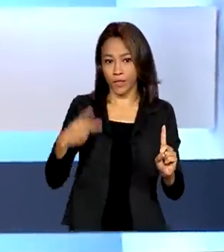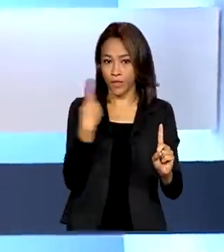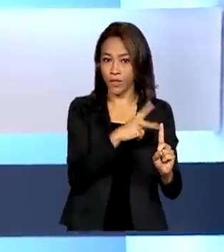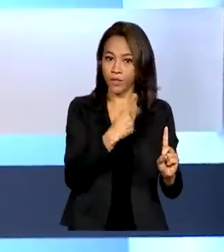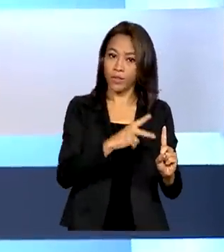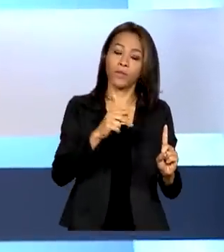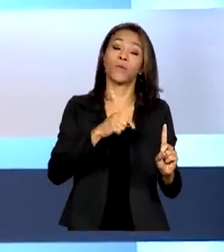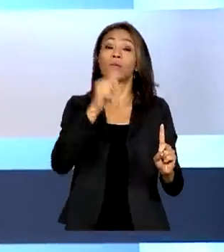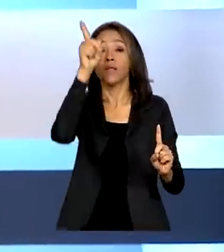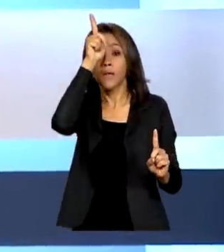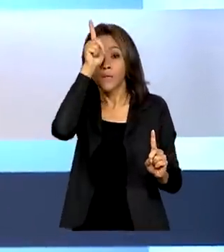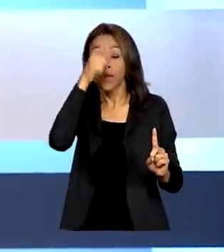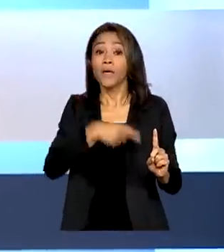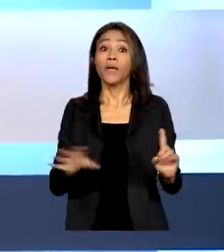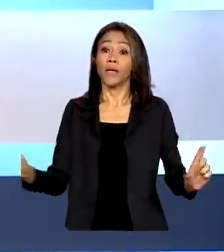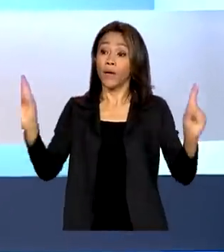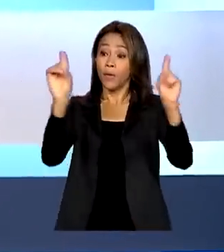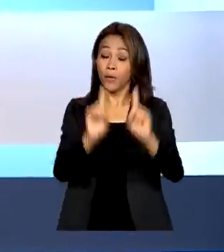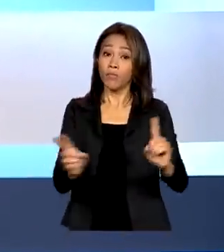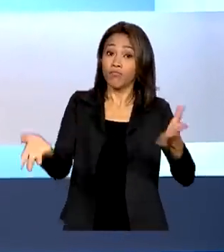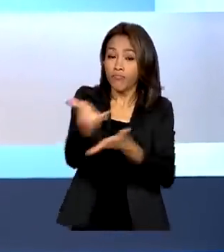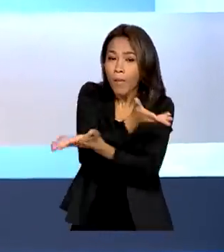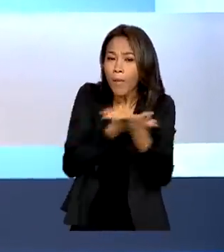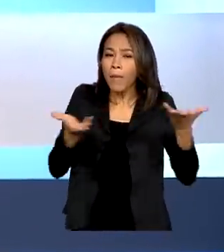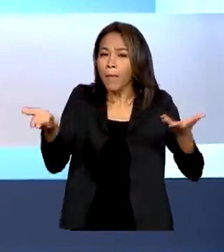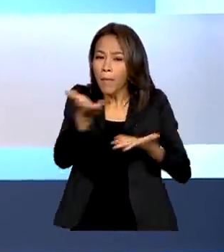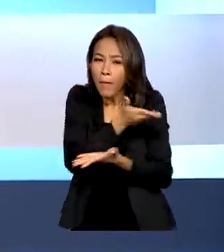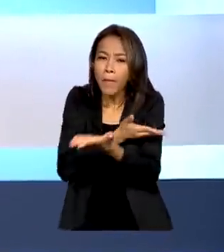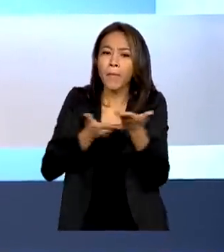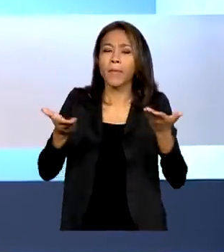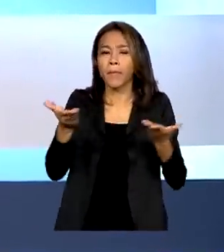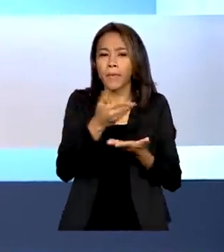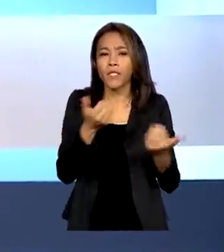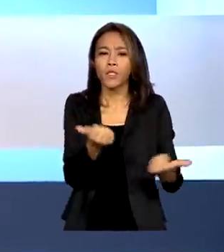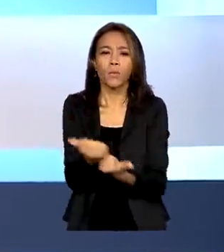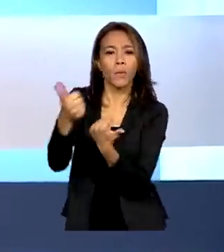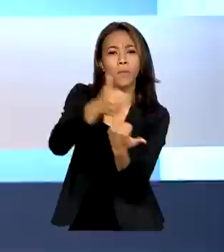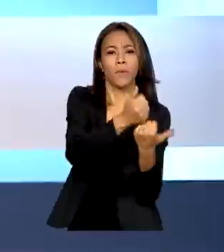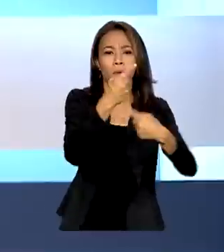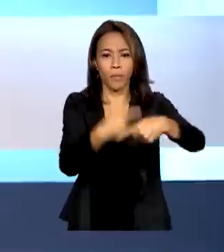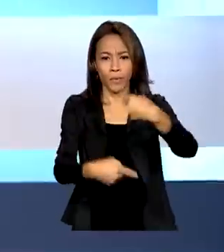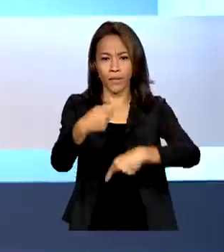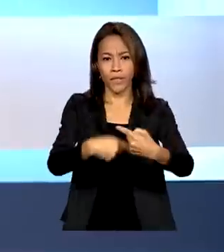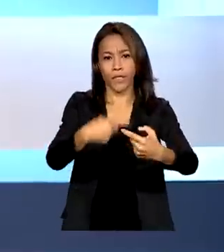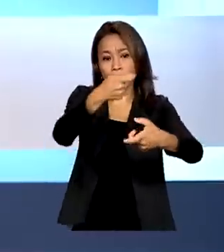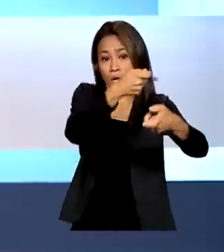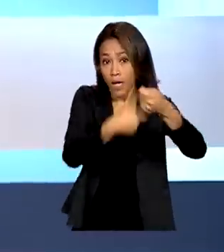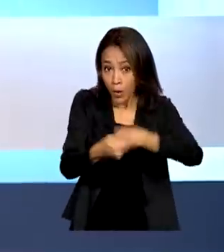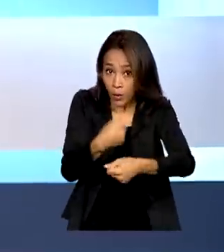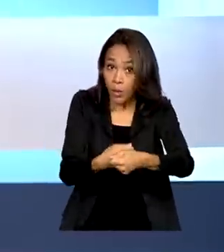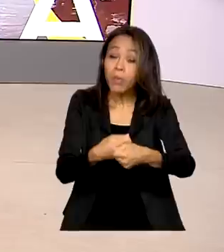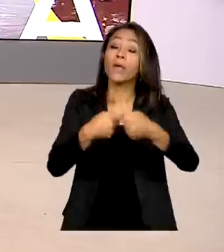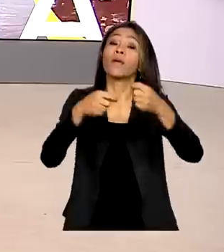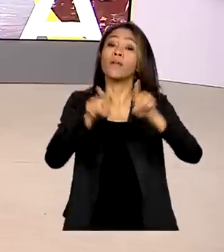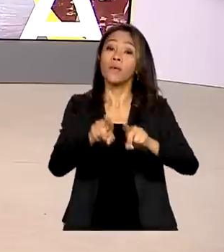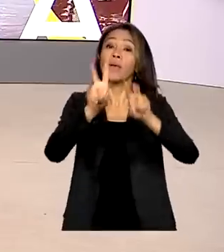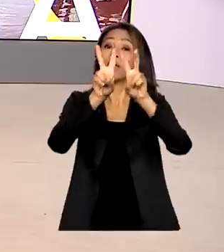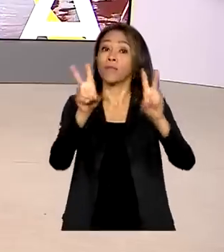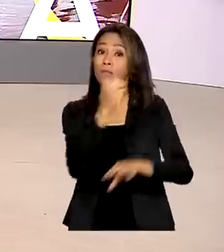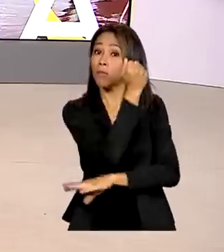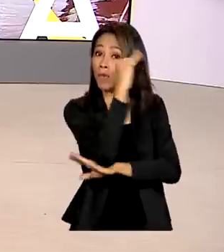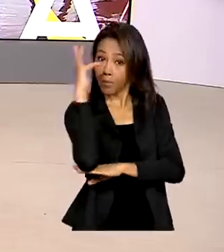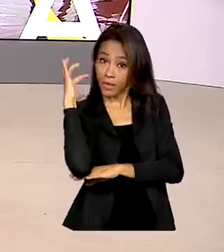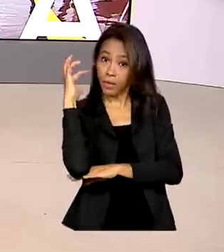relações entre Brasil e Alemanha, com o aumento do diálogo diplomático e da cooperação política, econômica e ambiental. Na